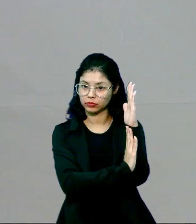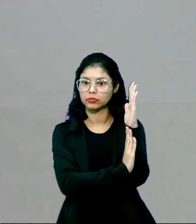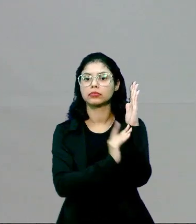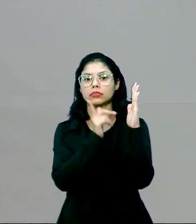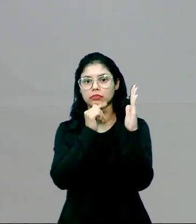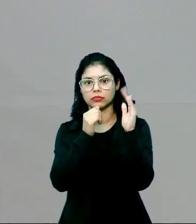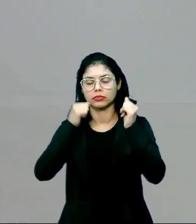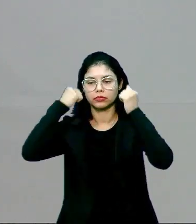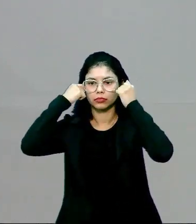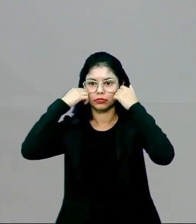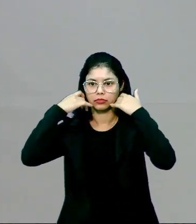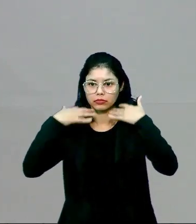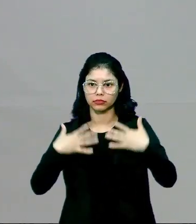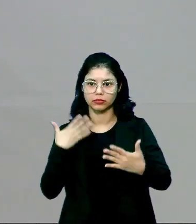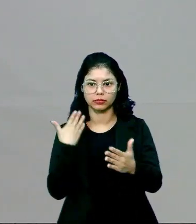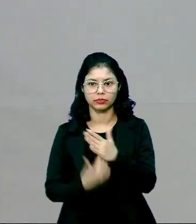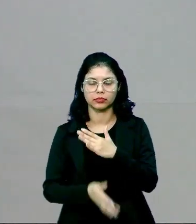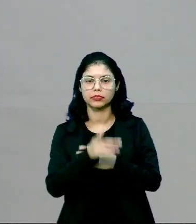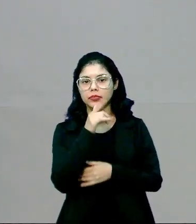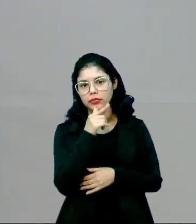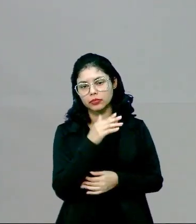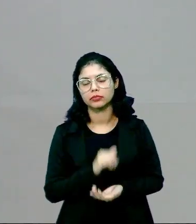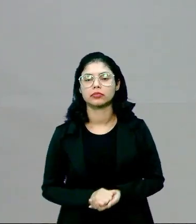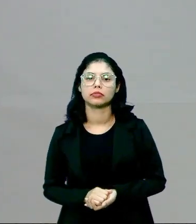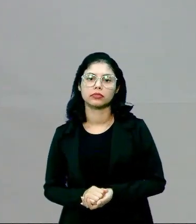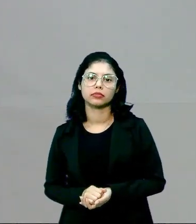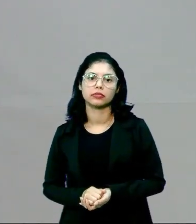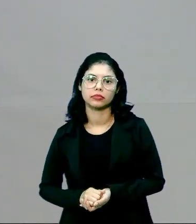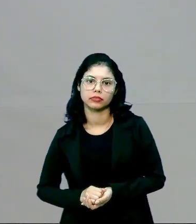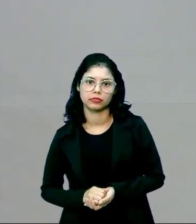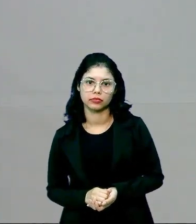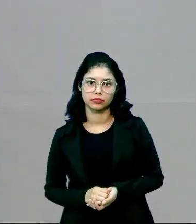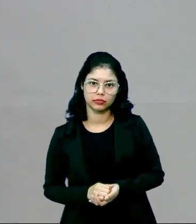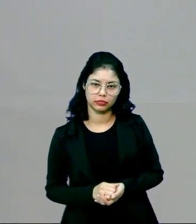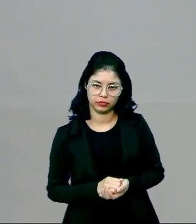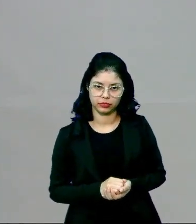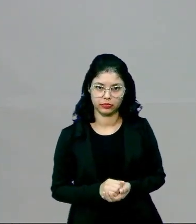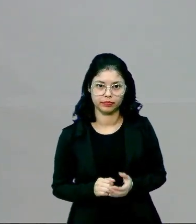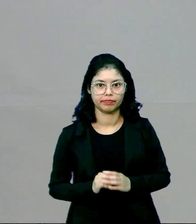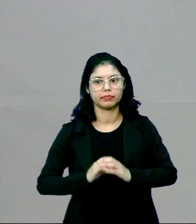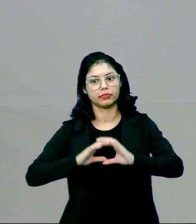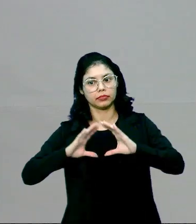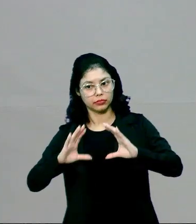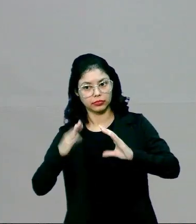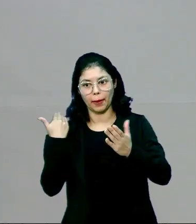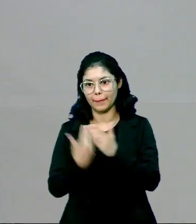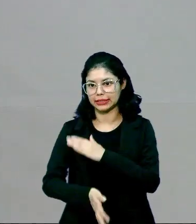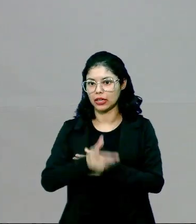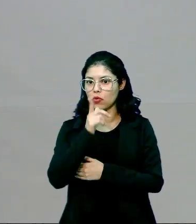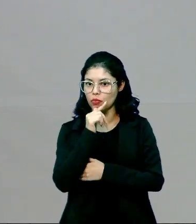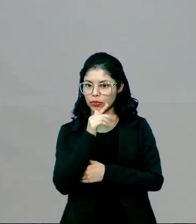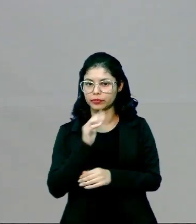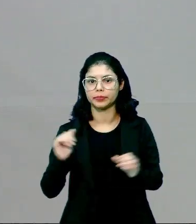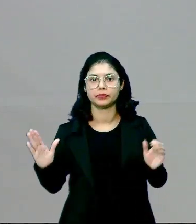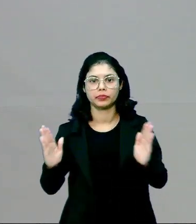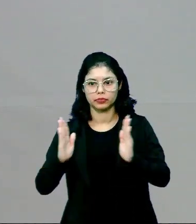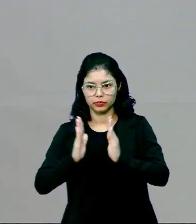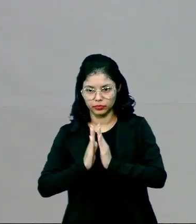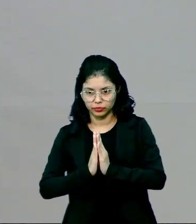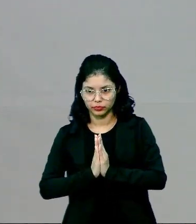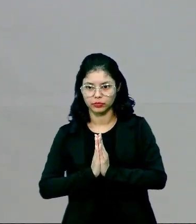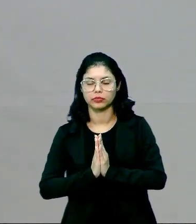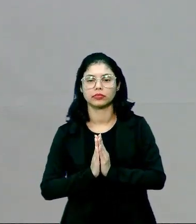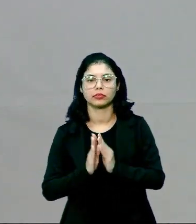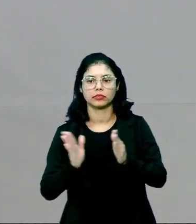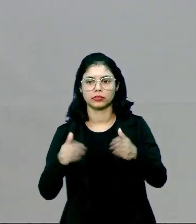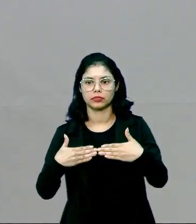de transpiração. Ela começa a perder água. Então, ela tem essa decisão. Se está aberta, está perdendo água. Se está fechada, ela